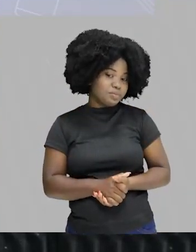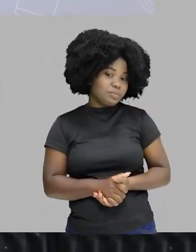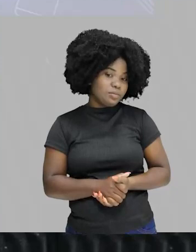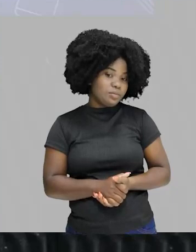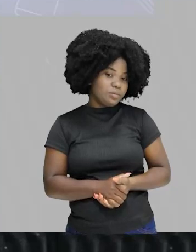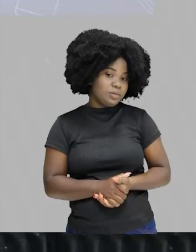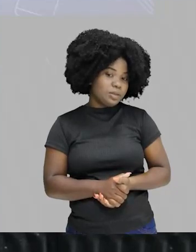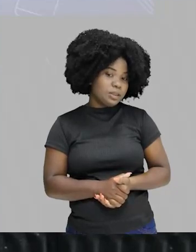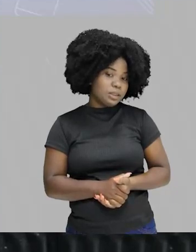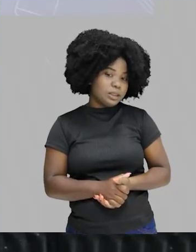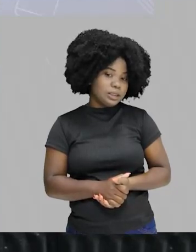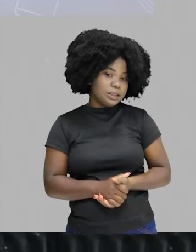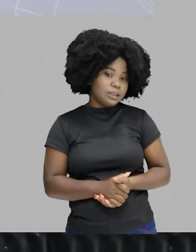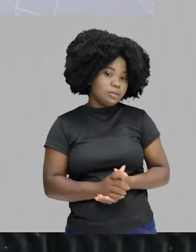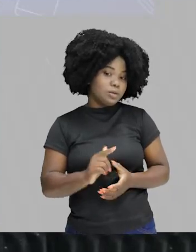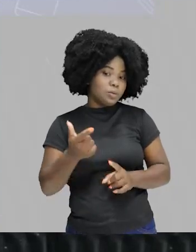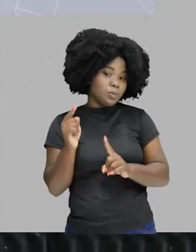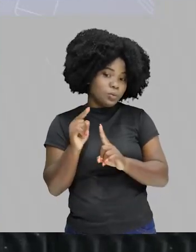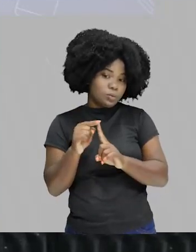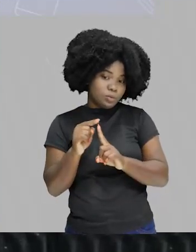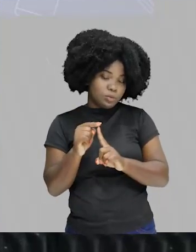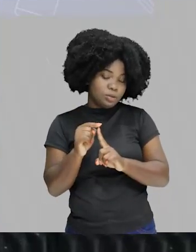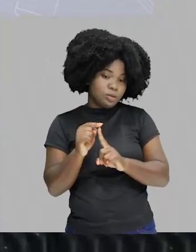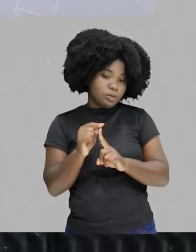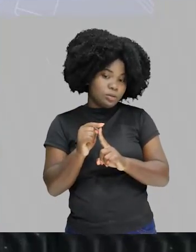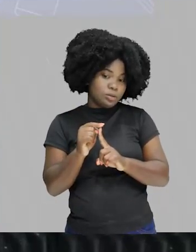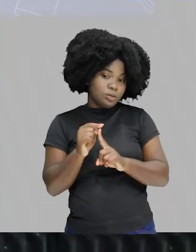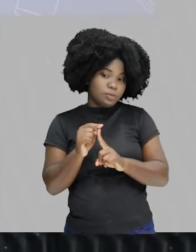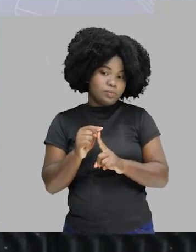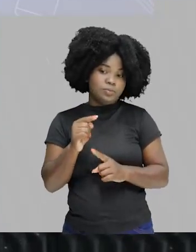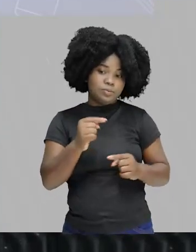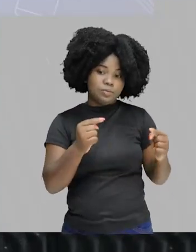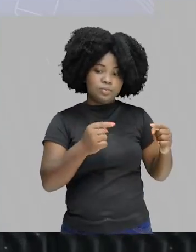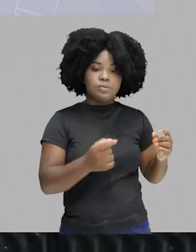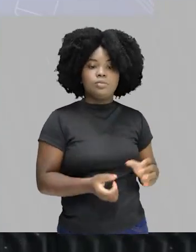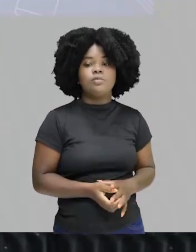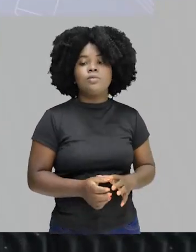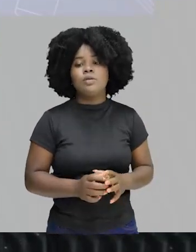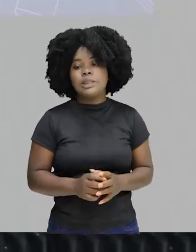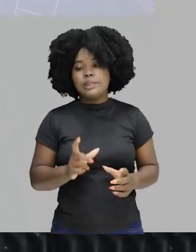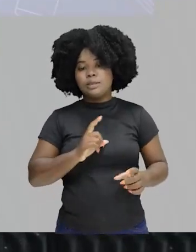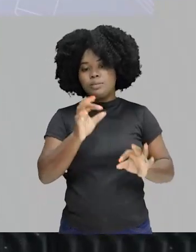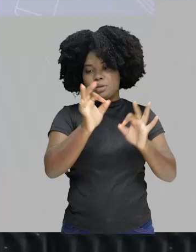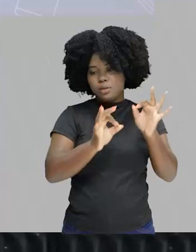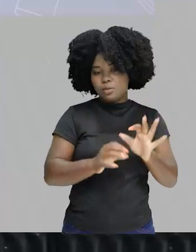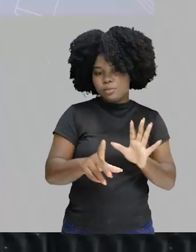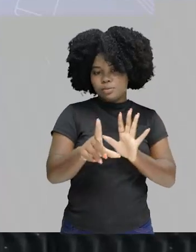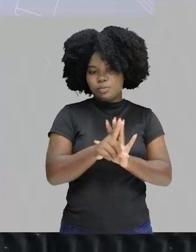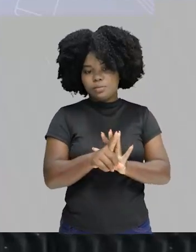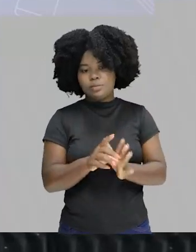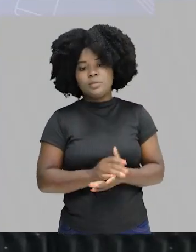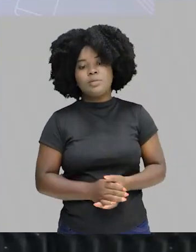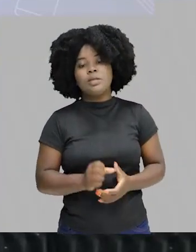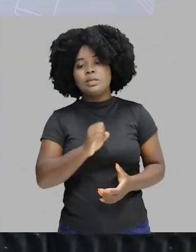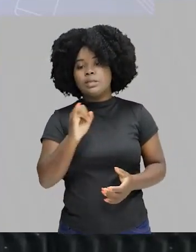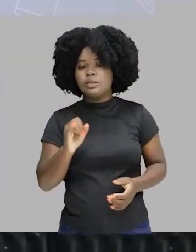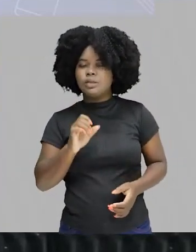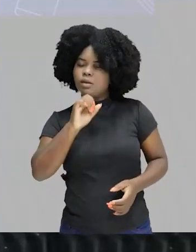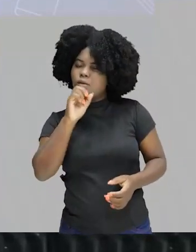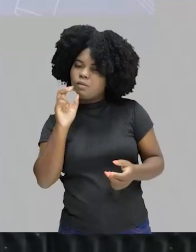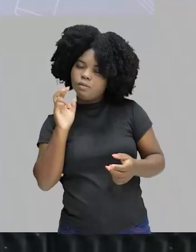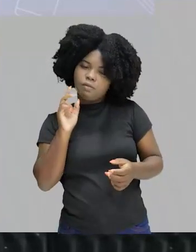de um tipo de democracia já para outro. Que vão discutir, elaborar ou aprovar a lei. Bom, se você pegar a aula lá que nós já